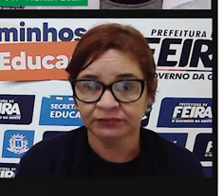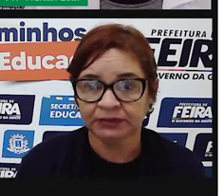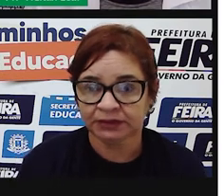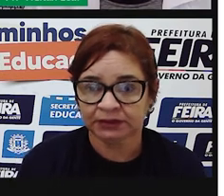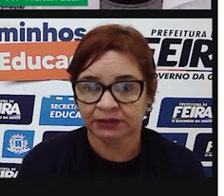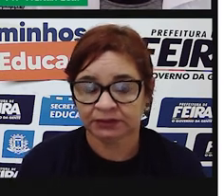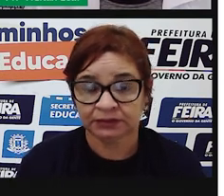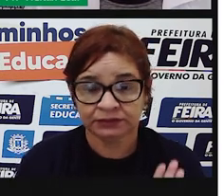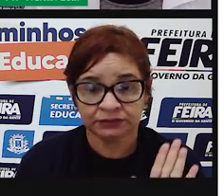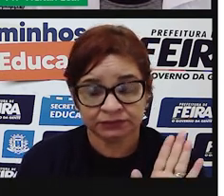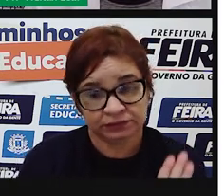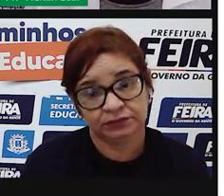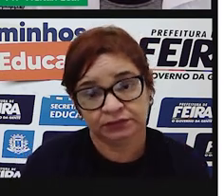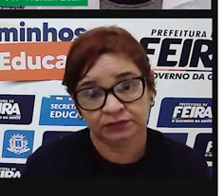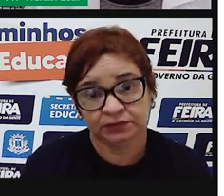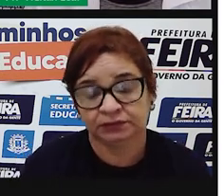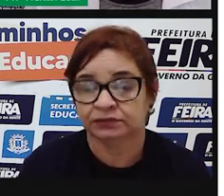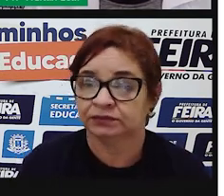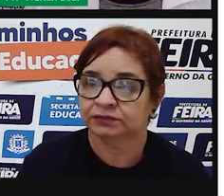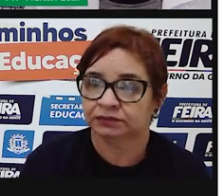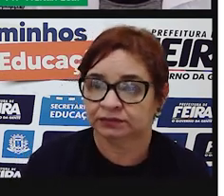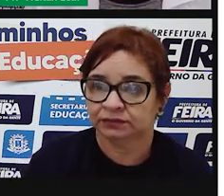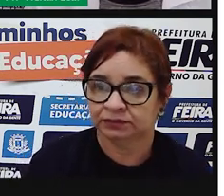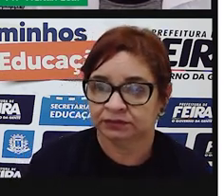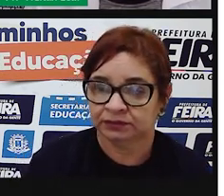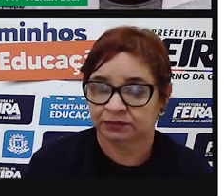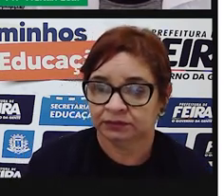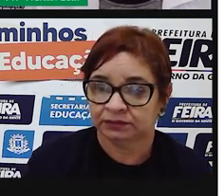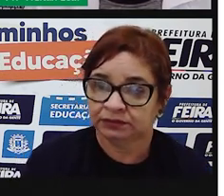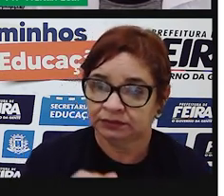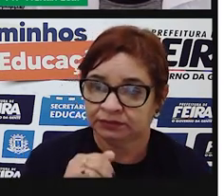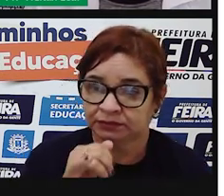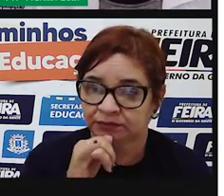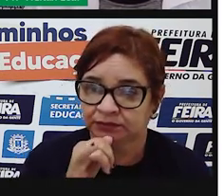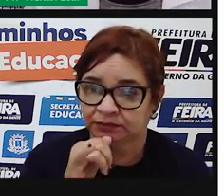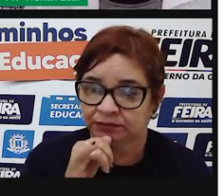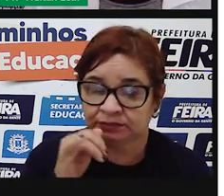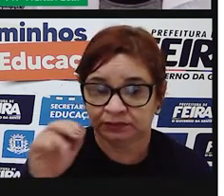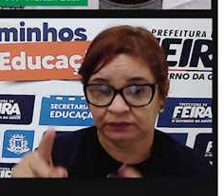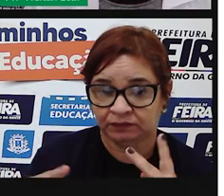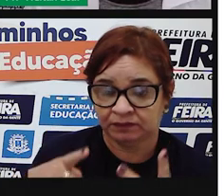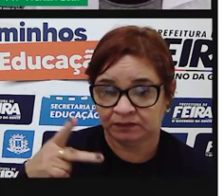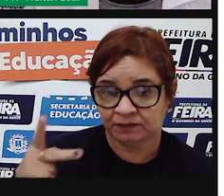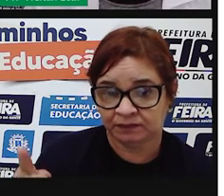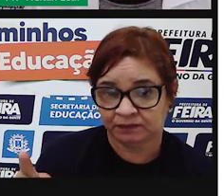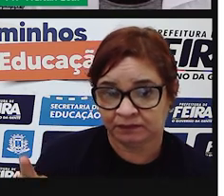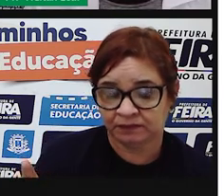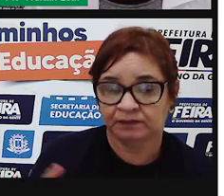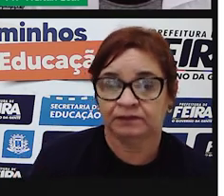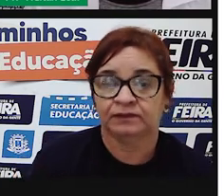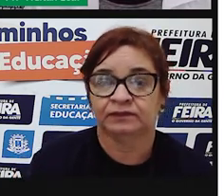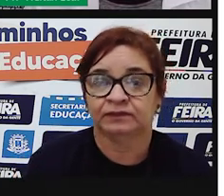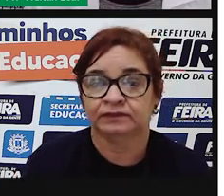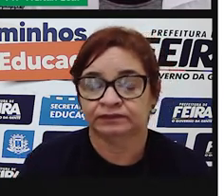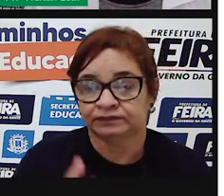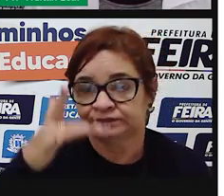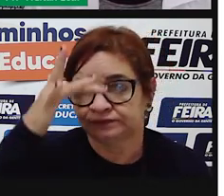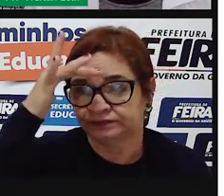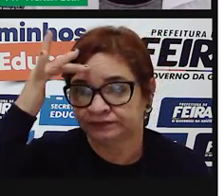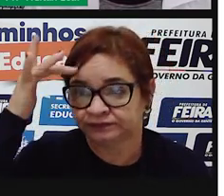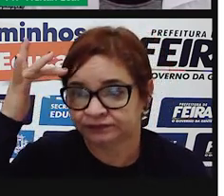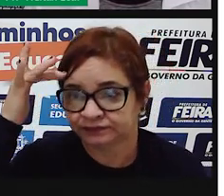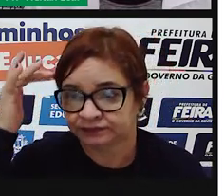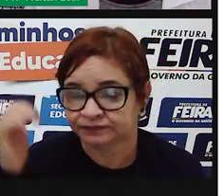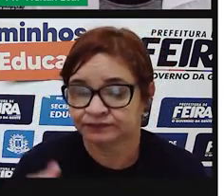Utiliza-se o travessão para indicar a mudança do interlocutor, a voz que